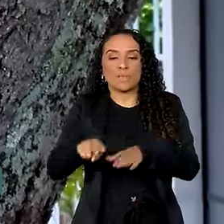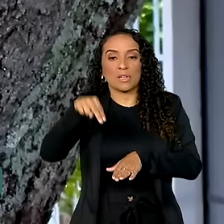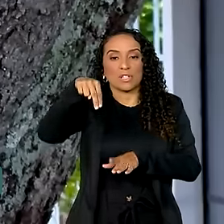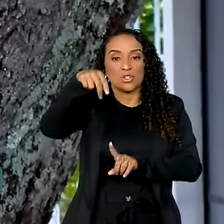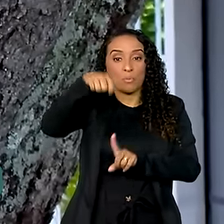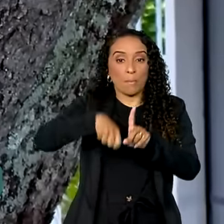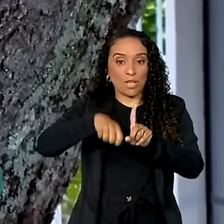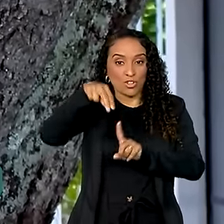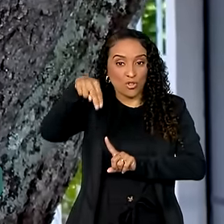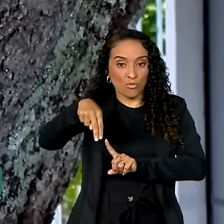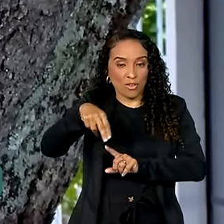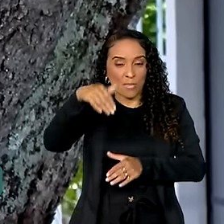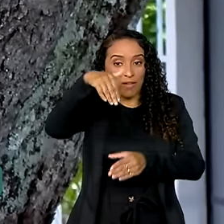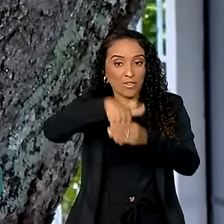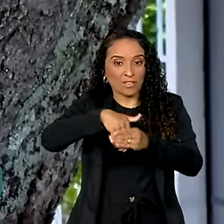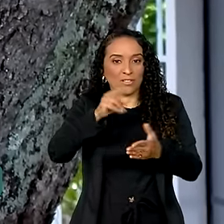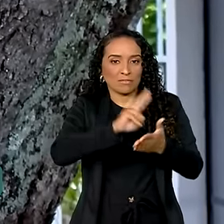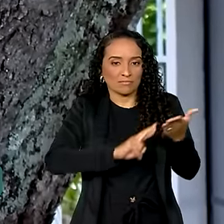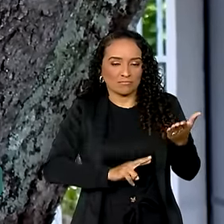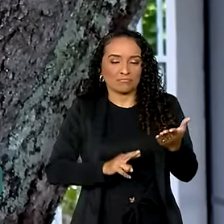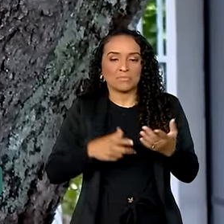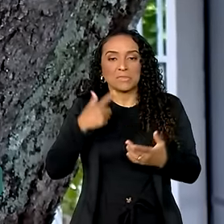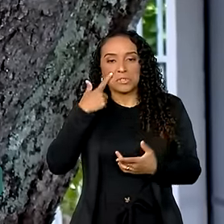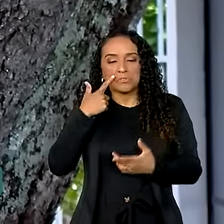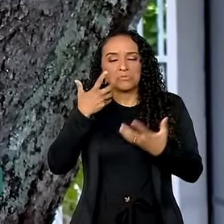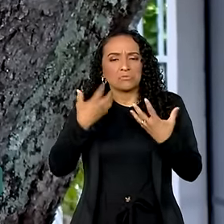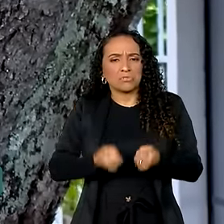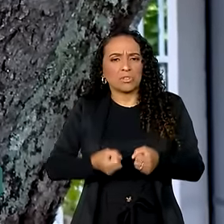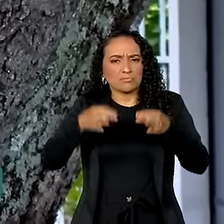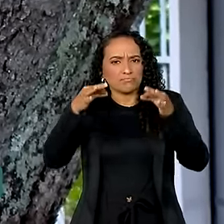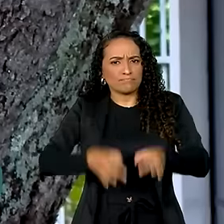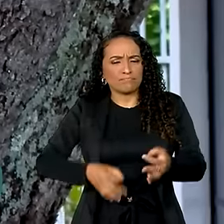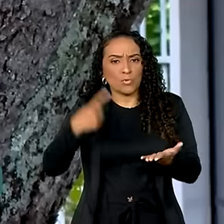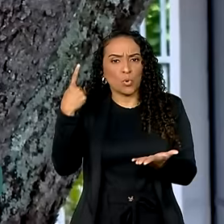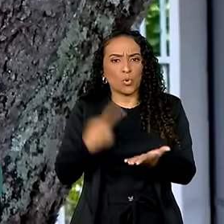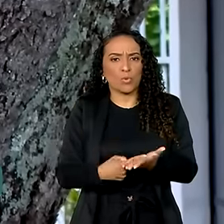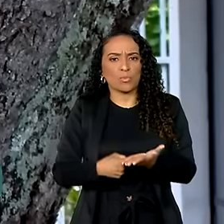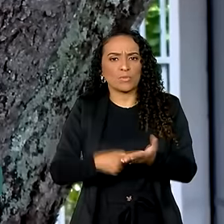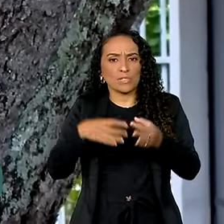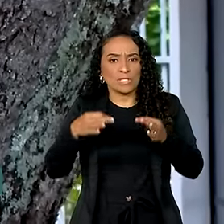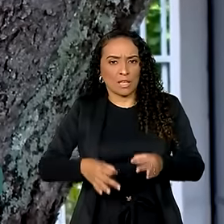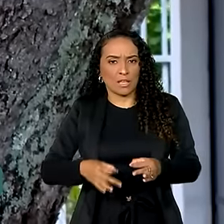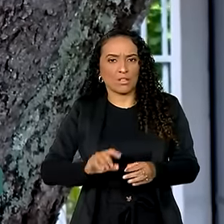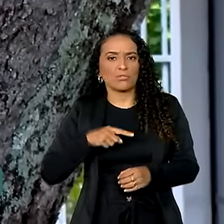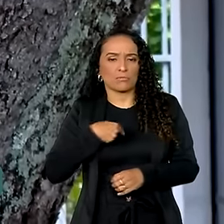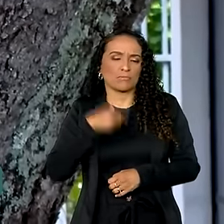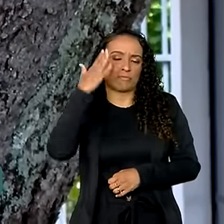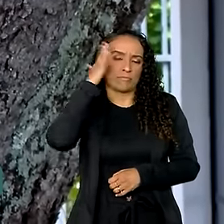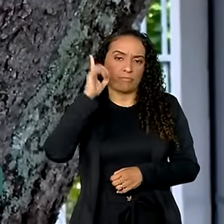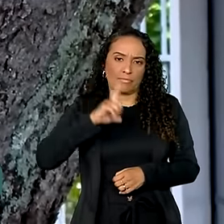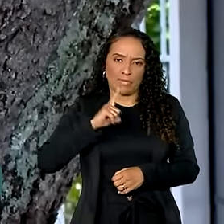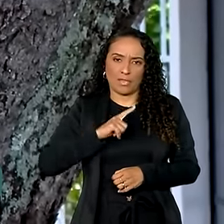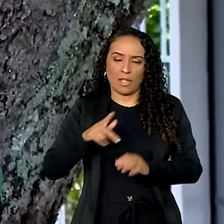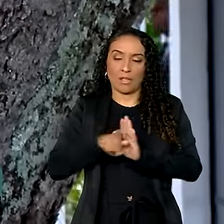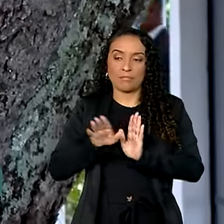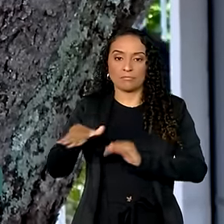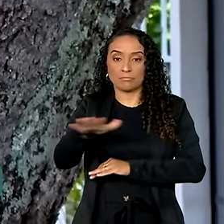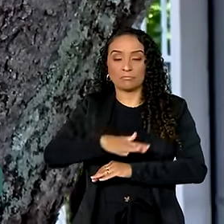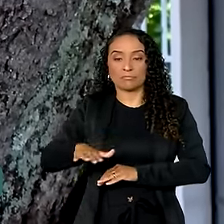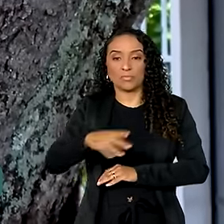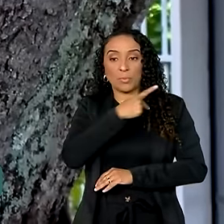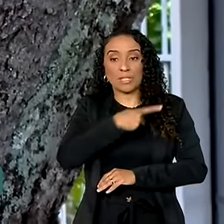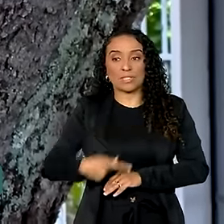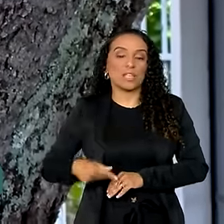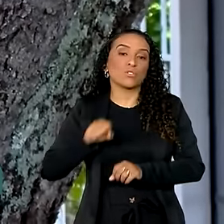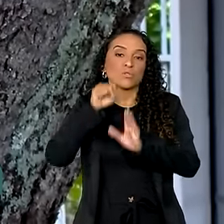do relatório. Vamos buscar reafirmar esse compromisso. Nós sabemos que existe, por parte do presidente do Senado,